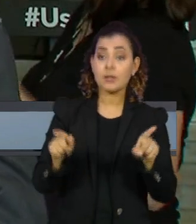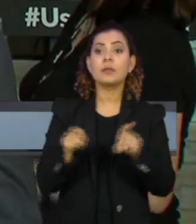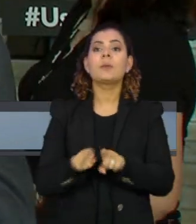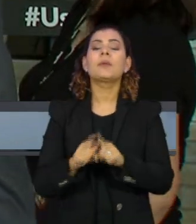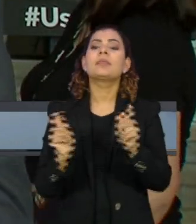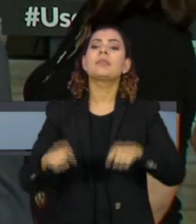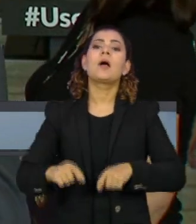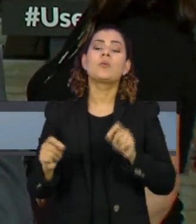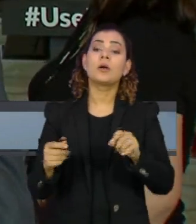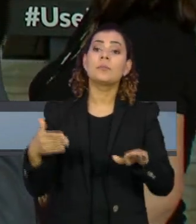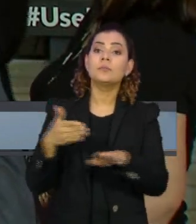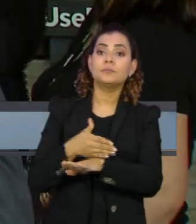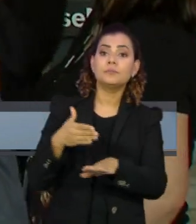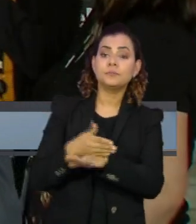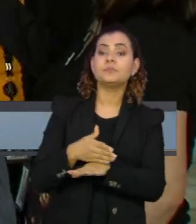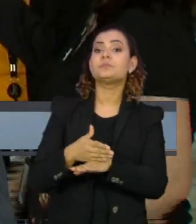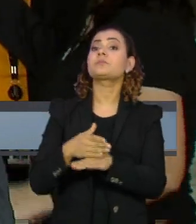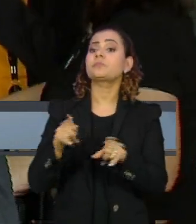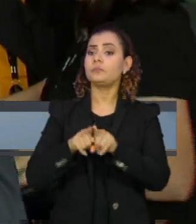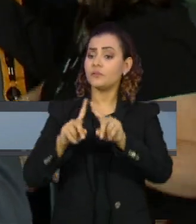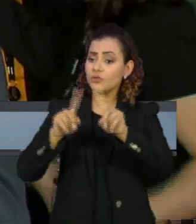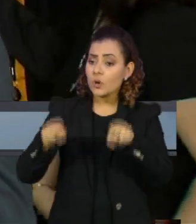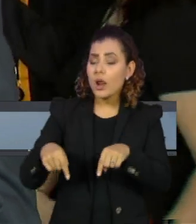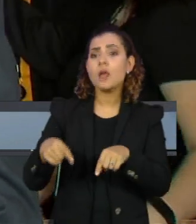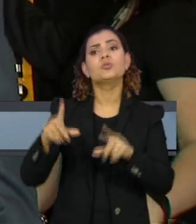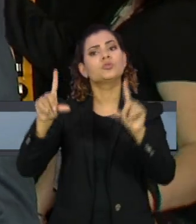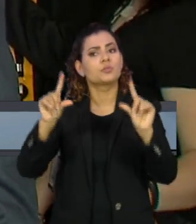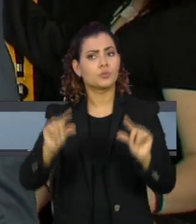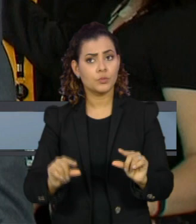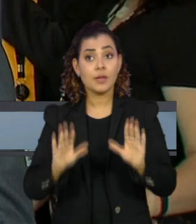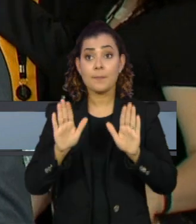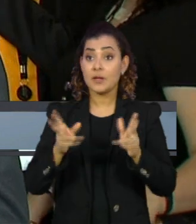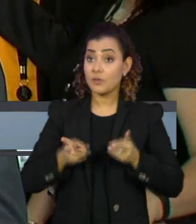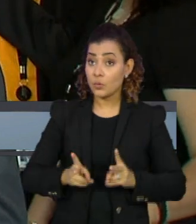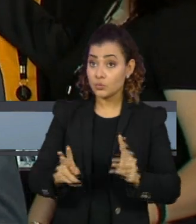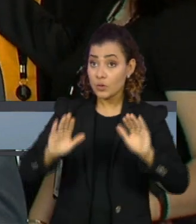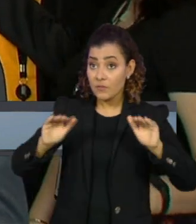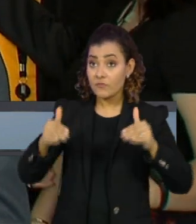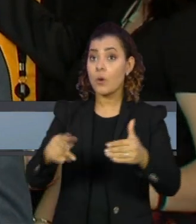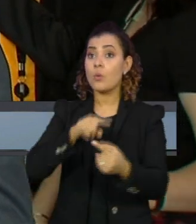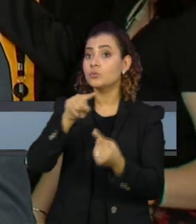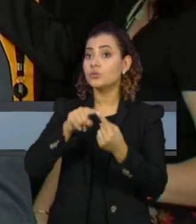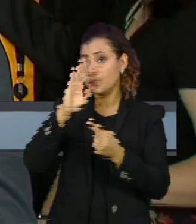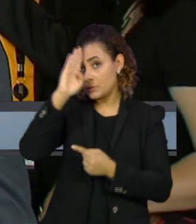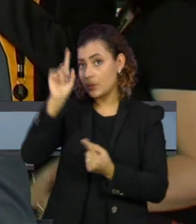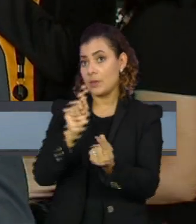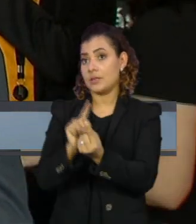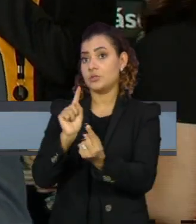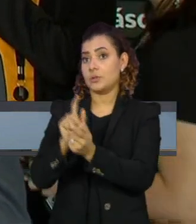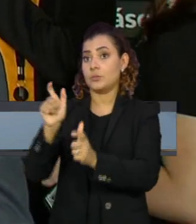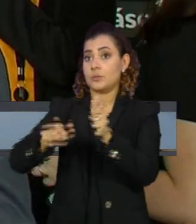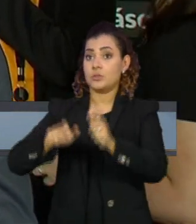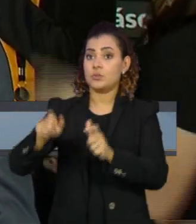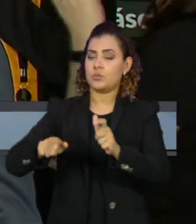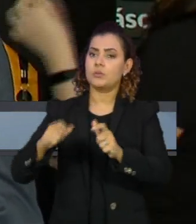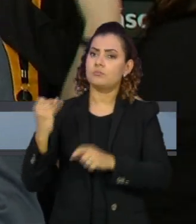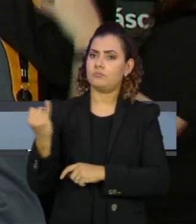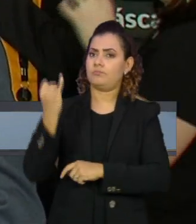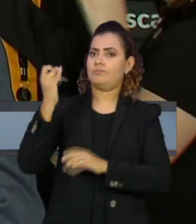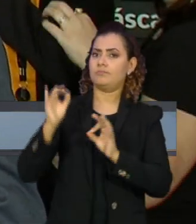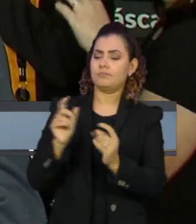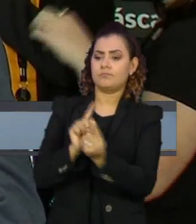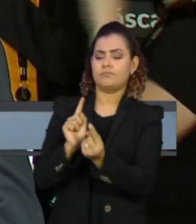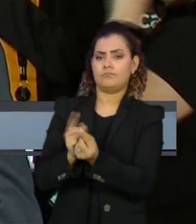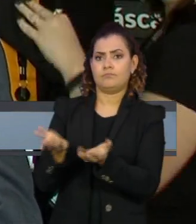a presença dos próprios funcionários, mas vai manter o foco em atender especialmente quem mais precisa. Tem sido